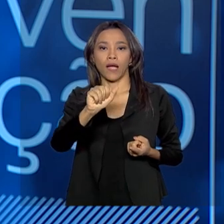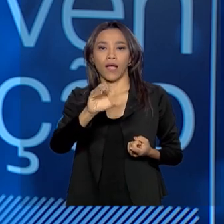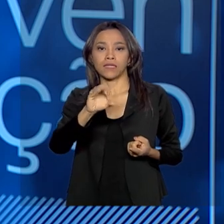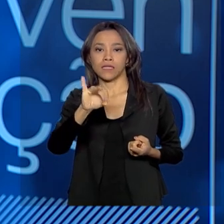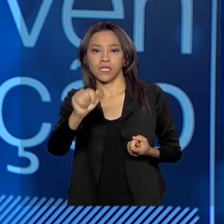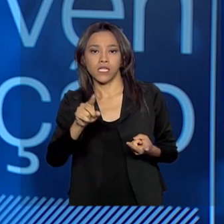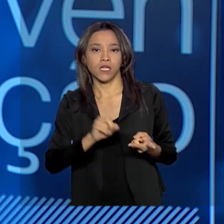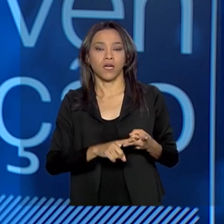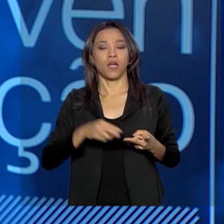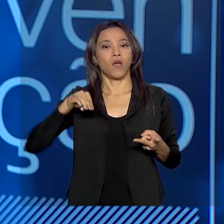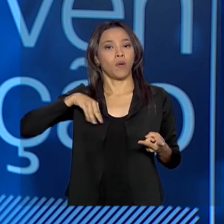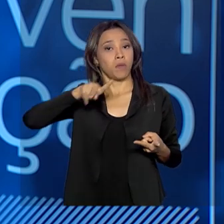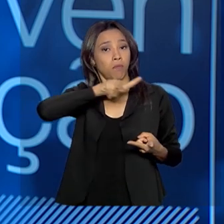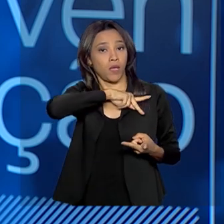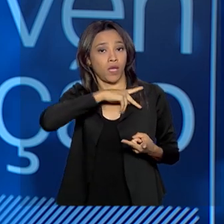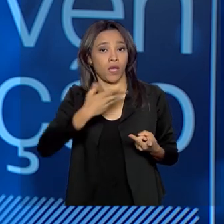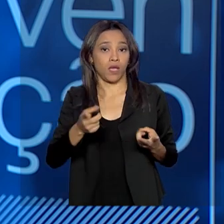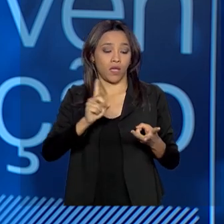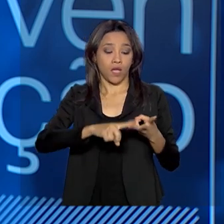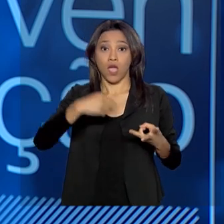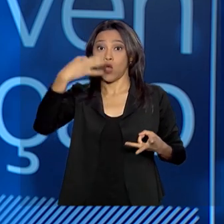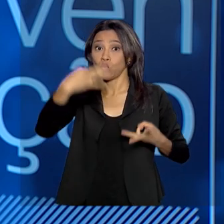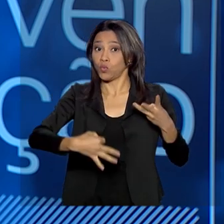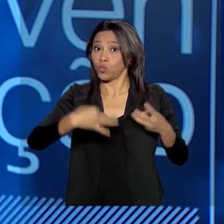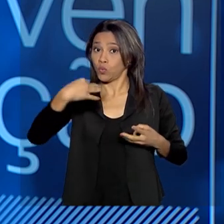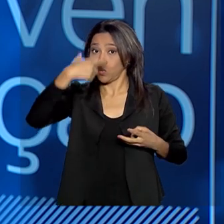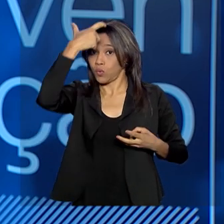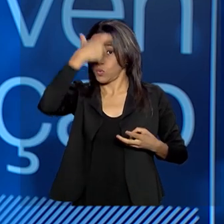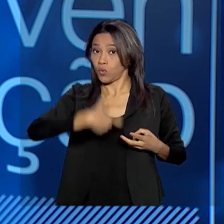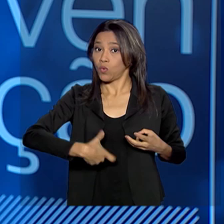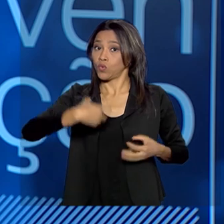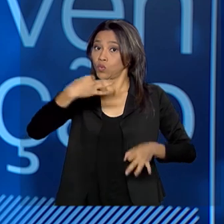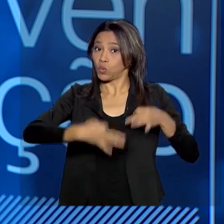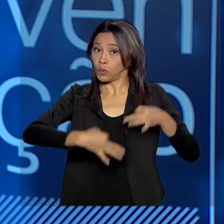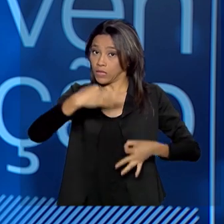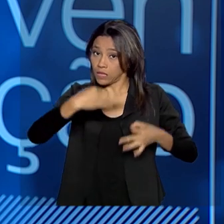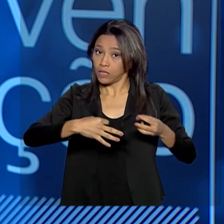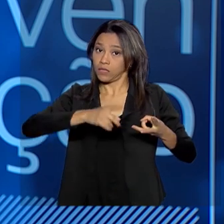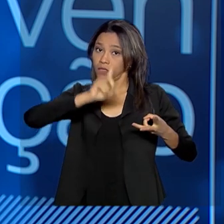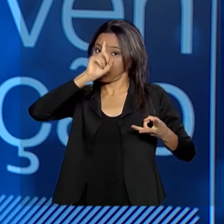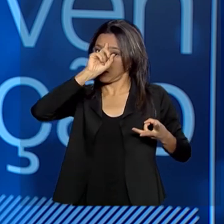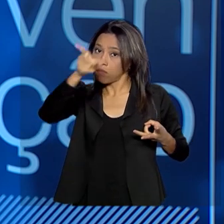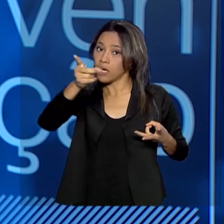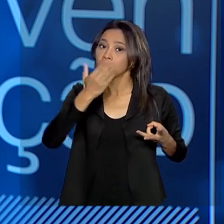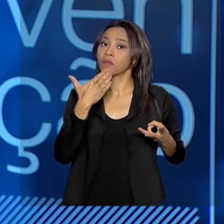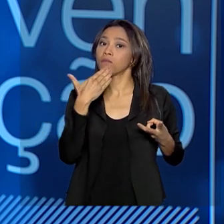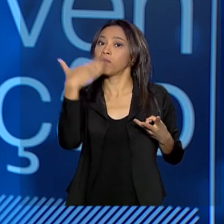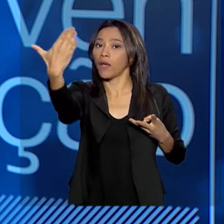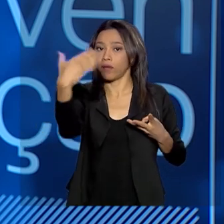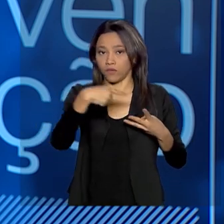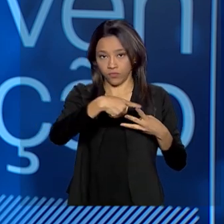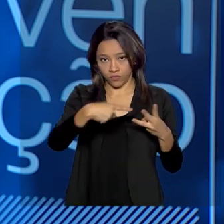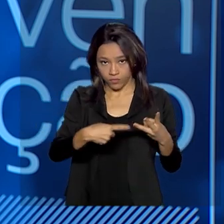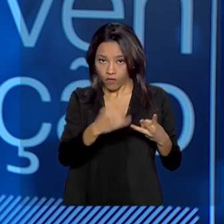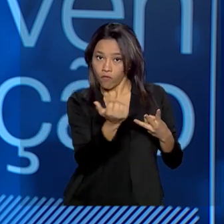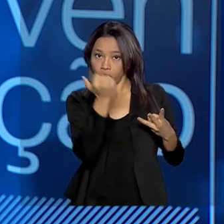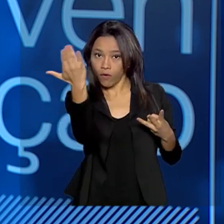o próprio juiz que manda esse pedido, que faz circular esse pedido a uma autoridade no exterior.